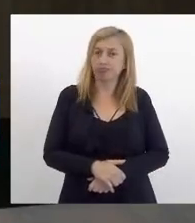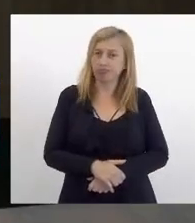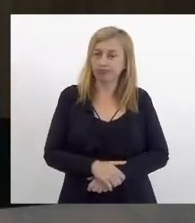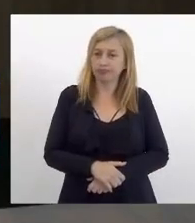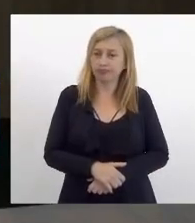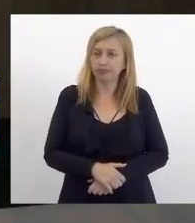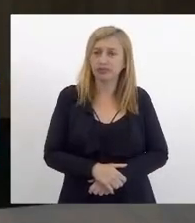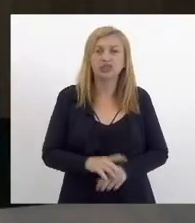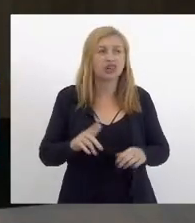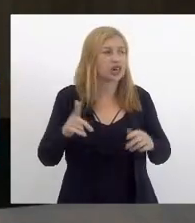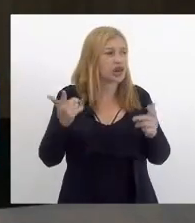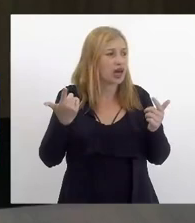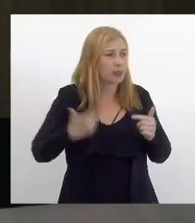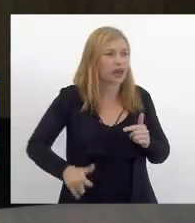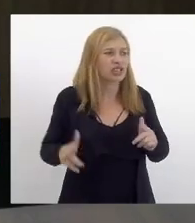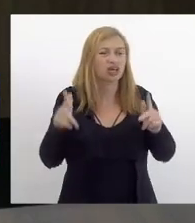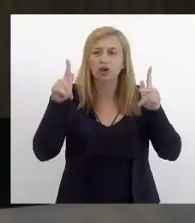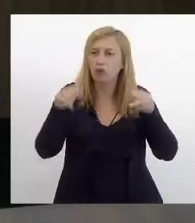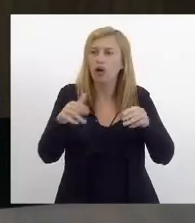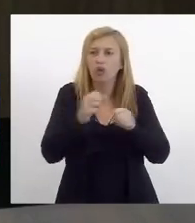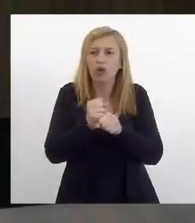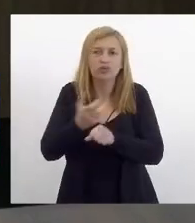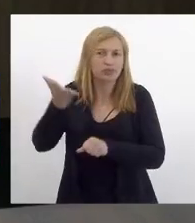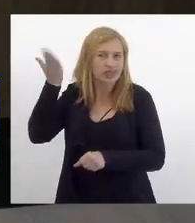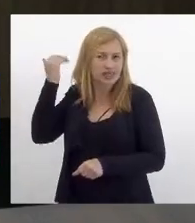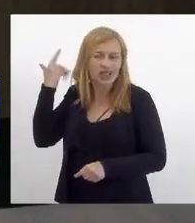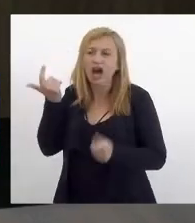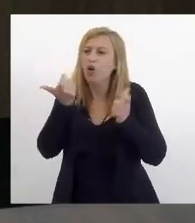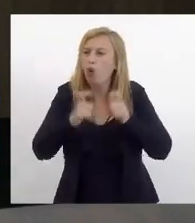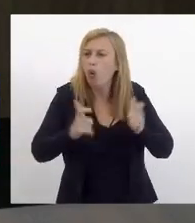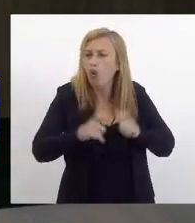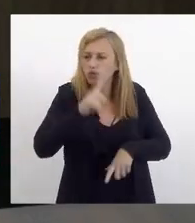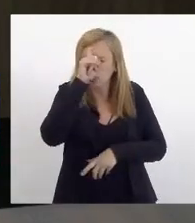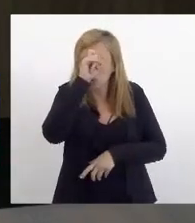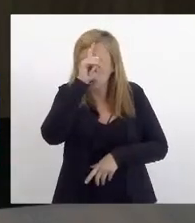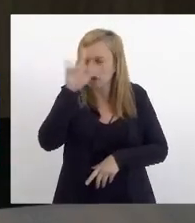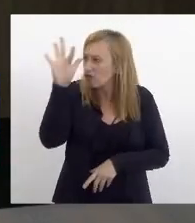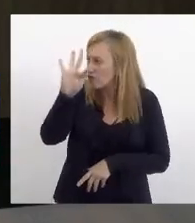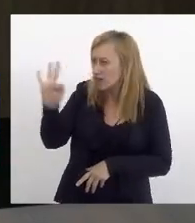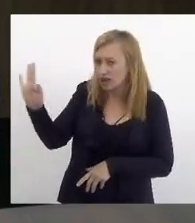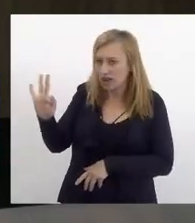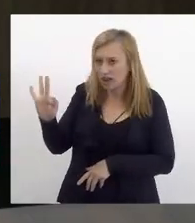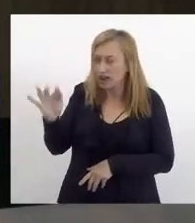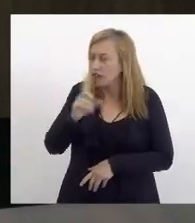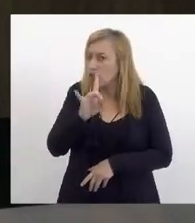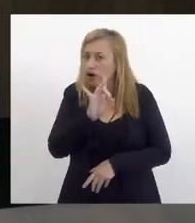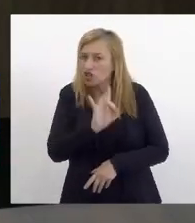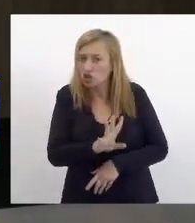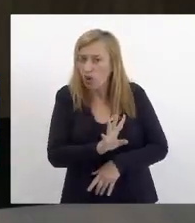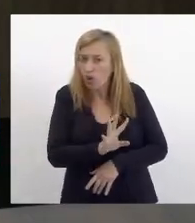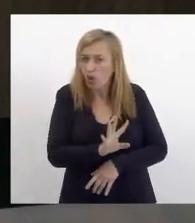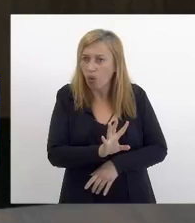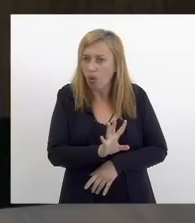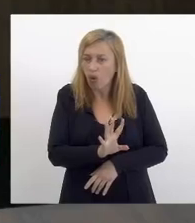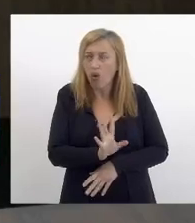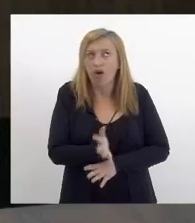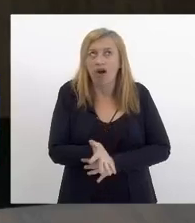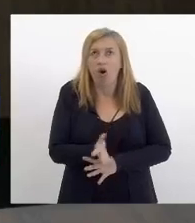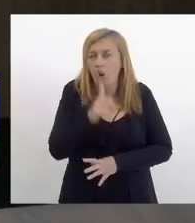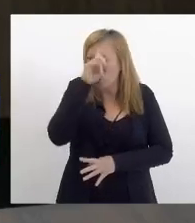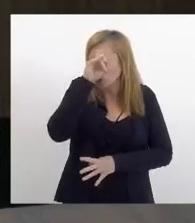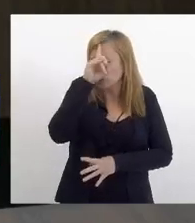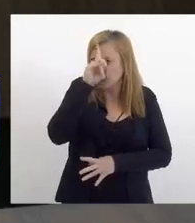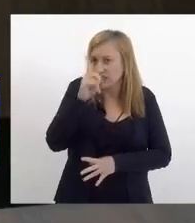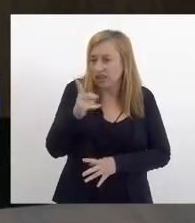o mesmo filme do ano passado onde os hospitais federais que é isso não é só somente no